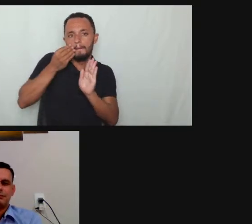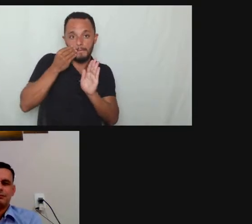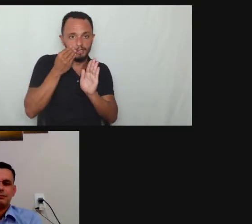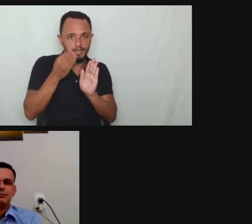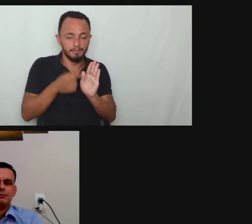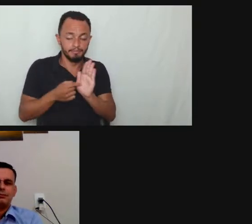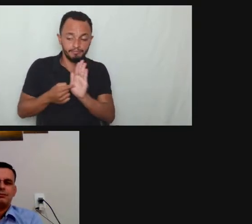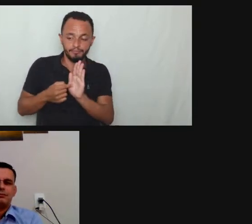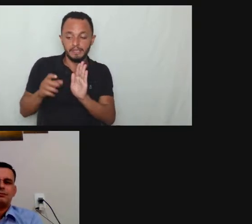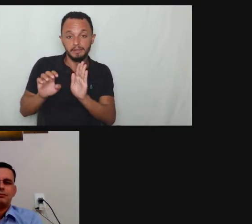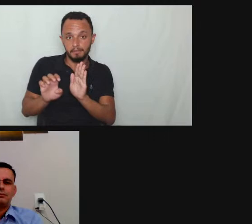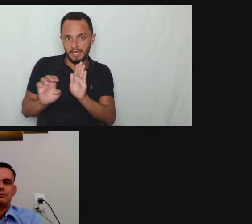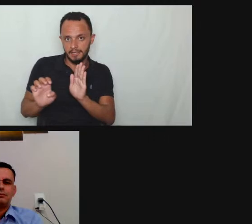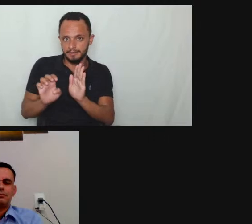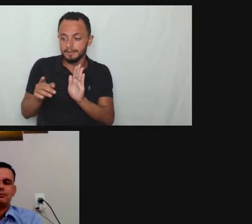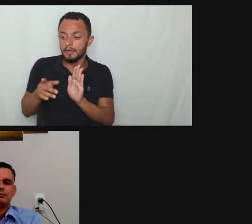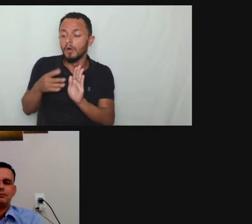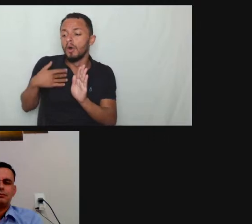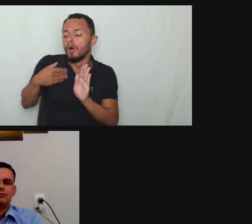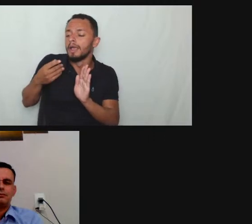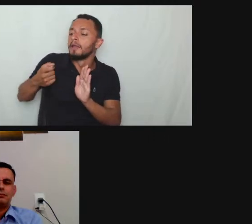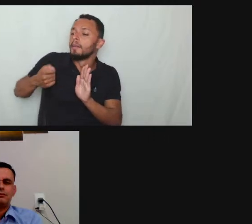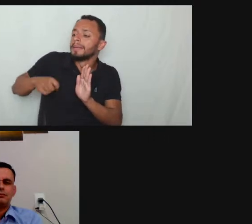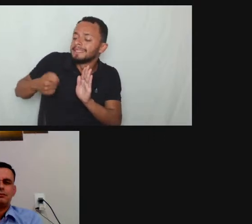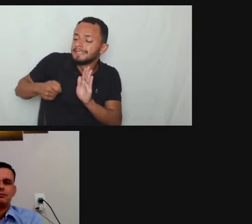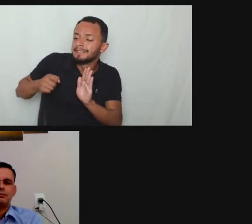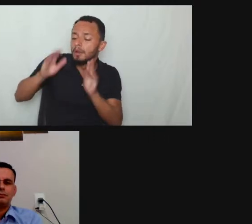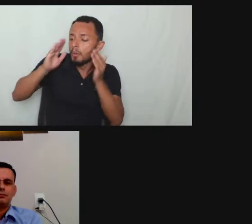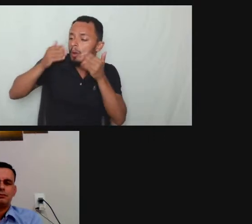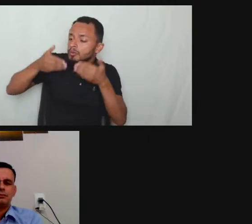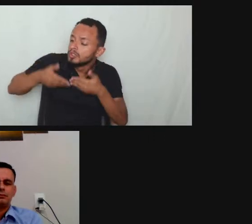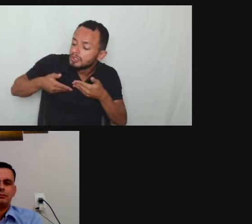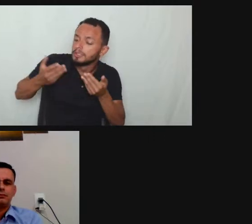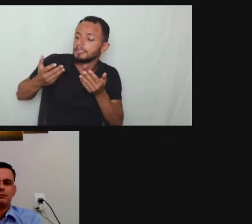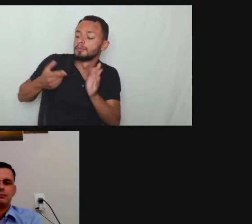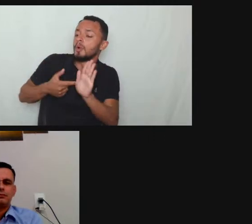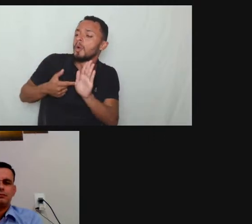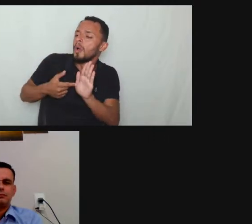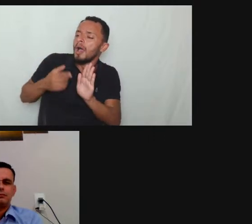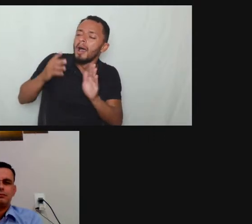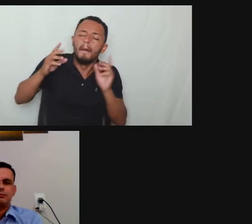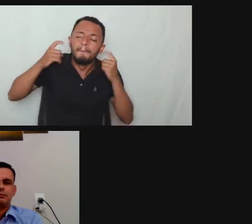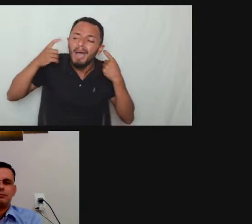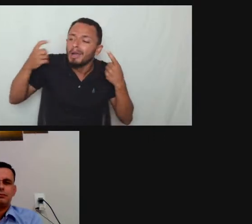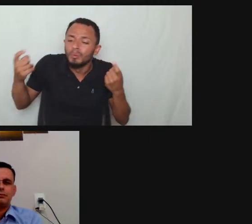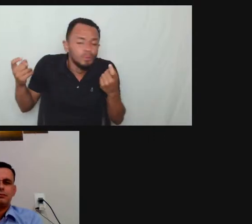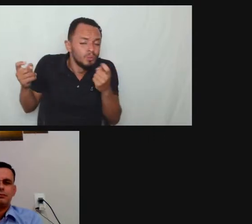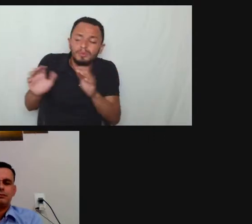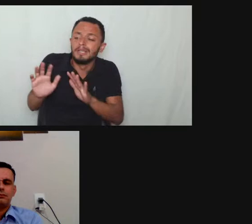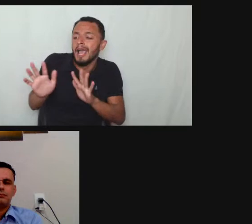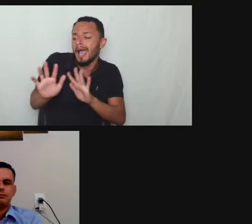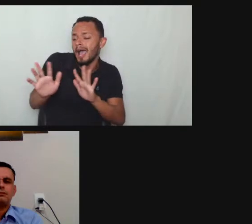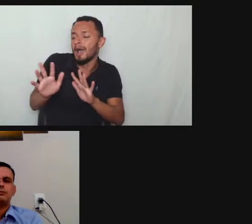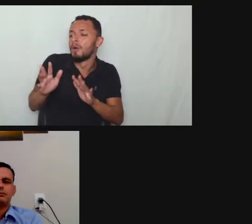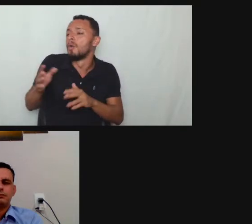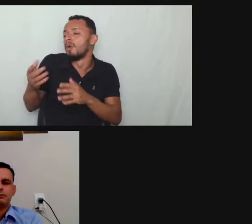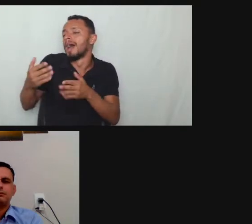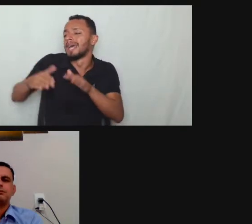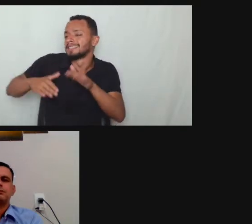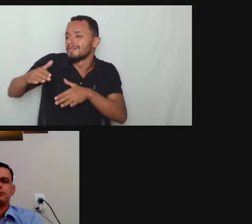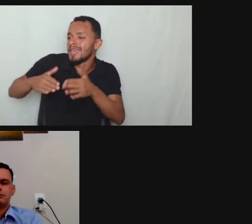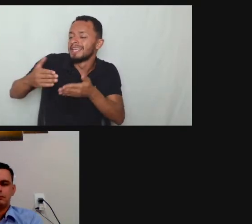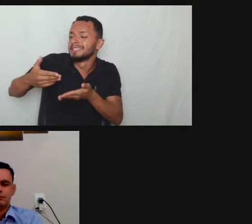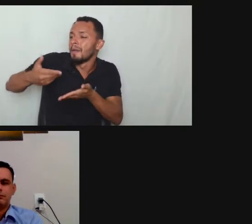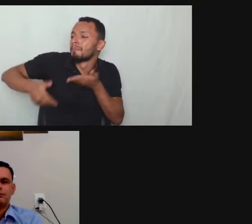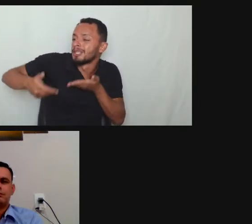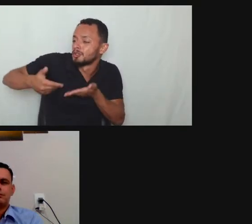ambiente específico da sala individual de menos ruído principalmente pede para destacar quais são os prejuízos os riscos